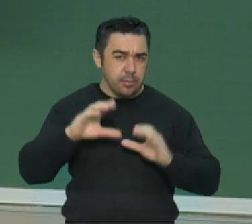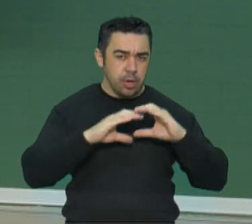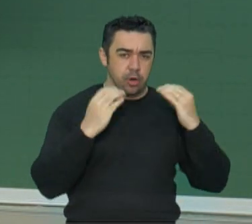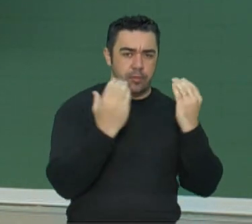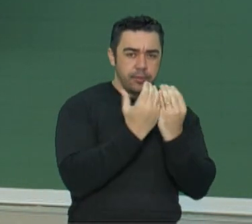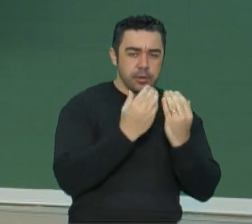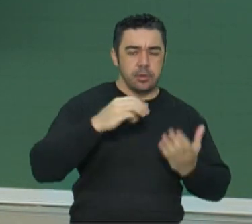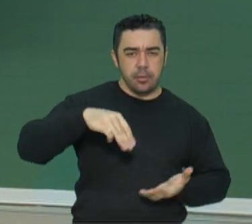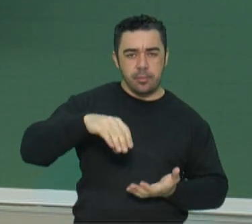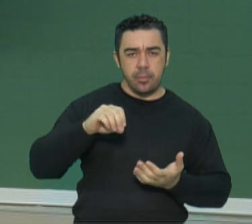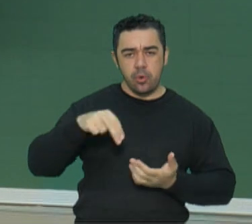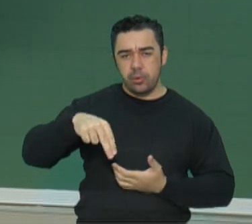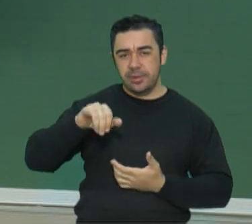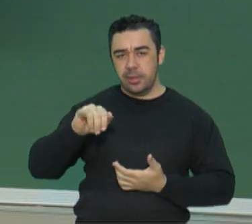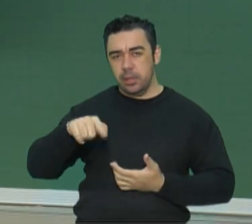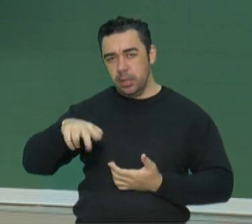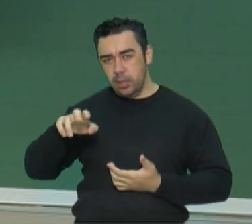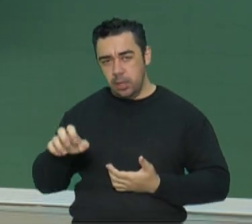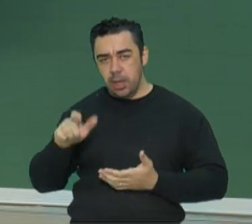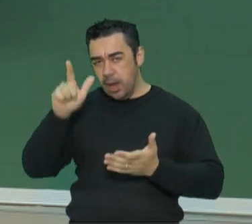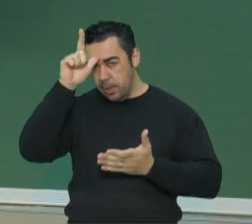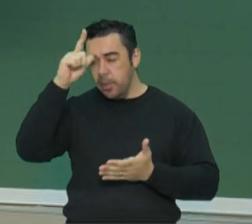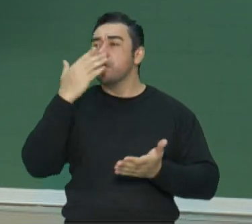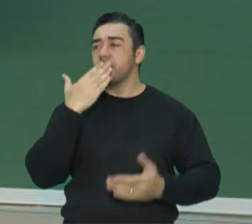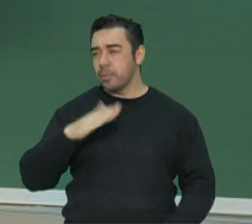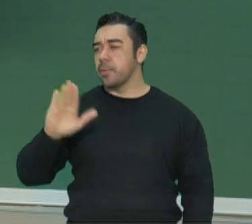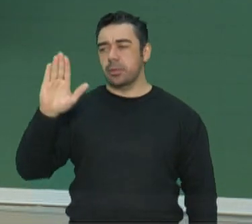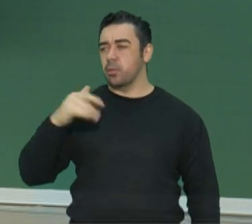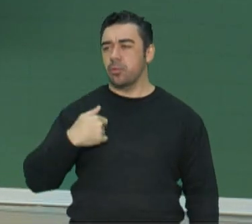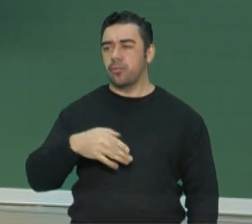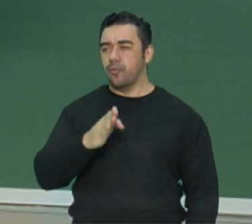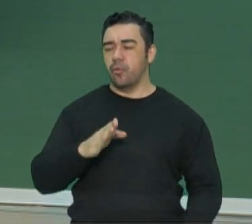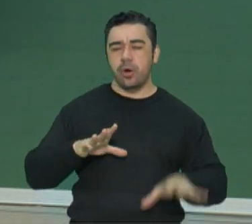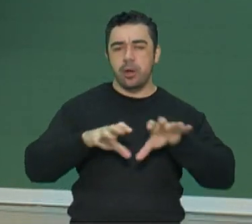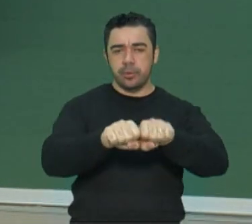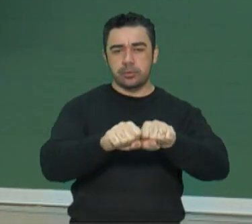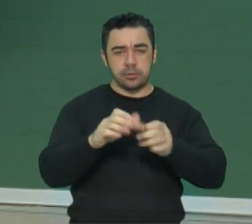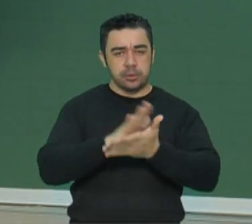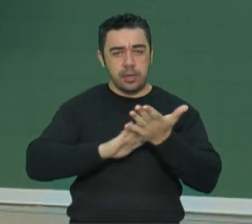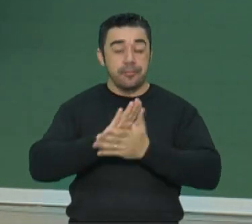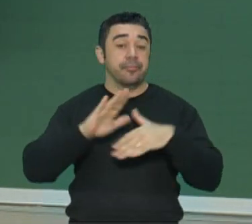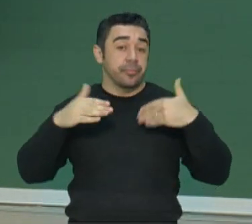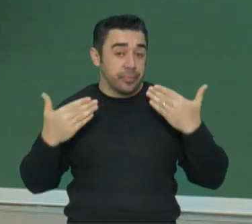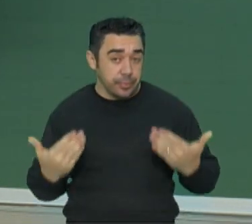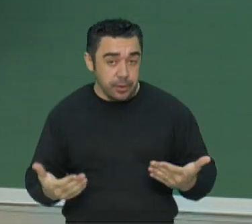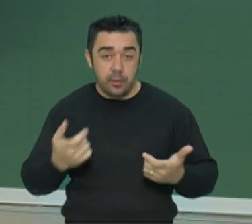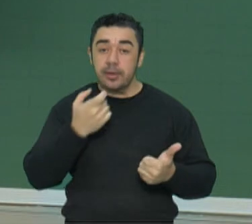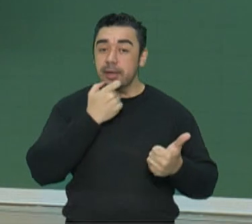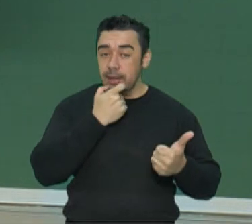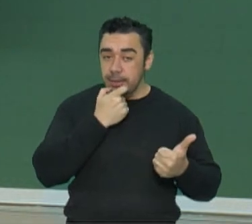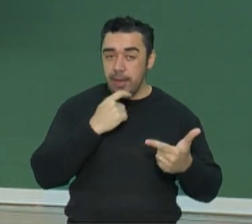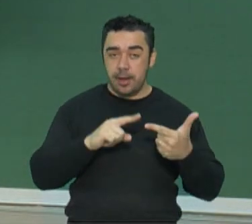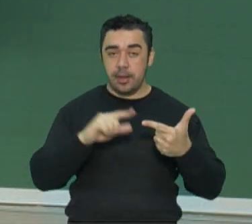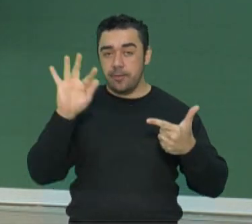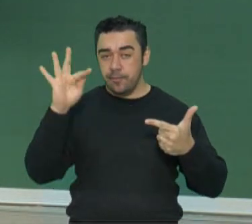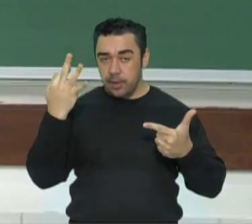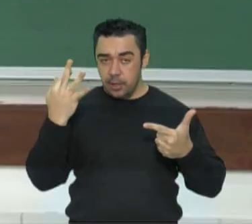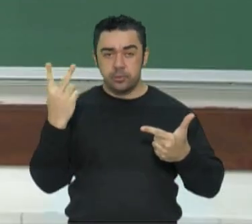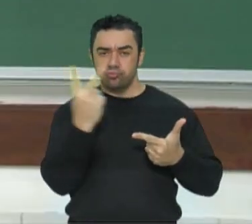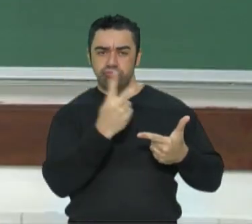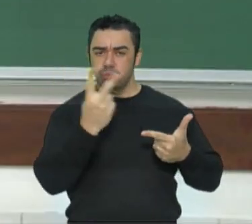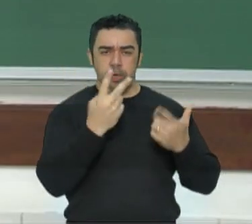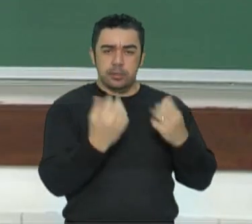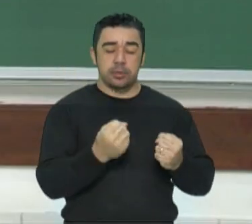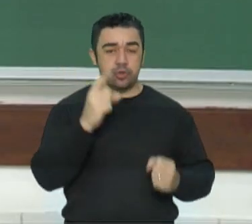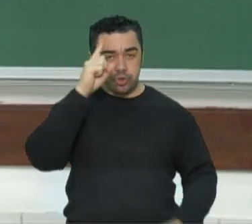de Munique que teve, a Alemanha prometendo não invadir mais ninguém. Então, a Inglaterra e a França reagiram e no dia 3